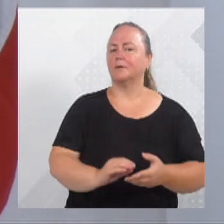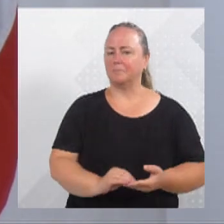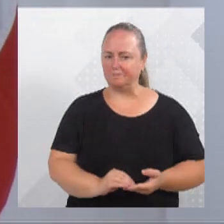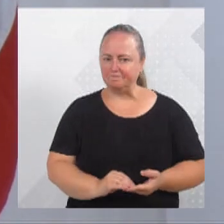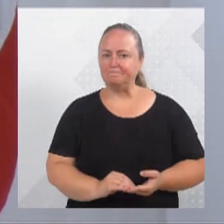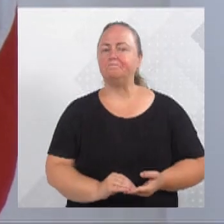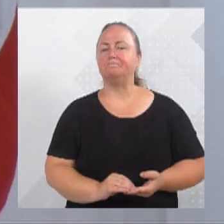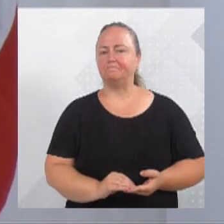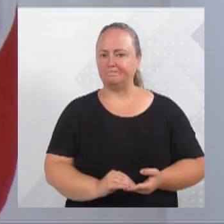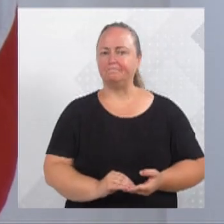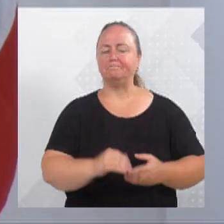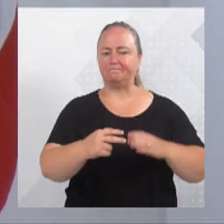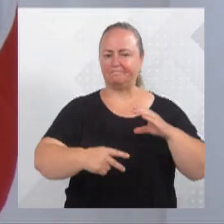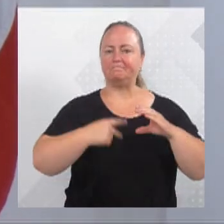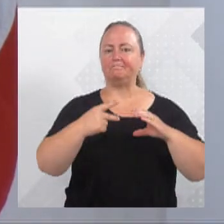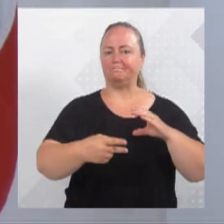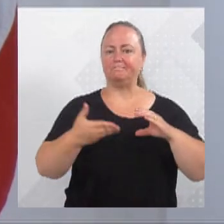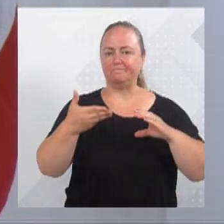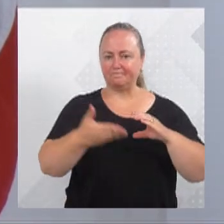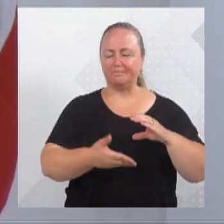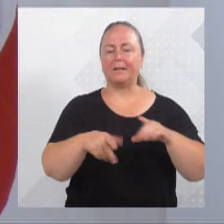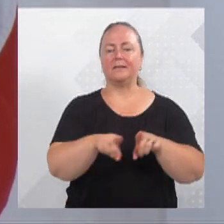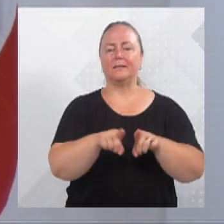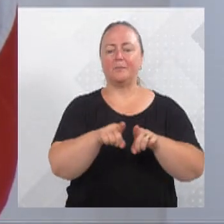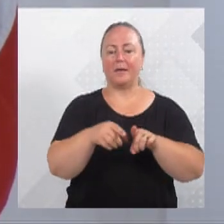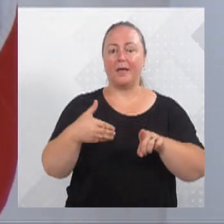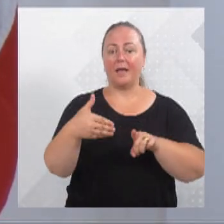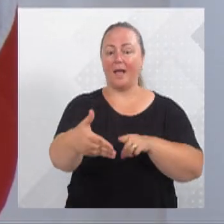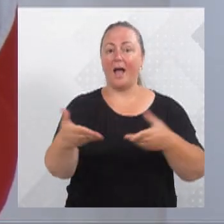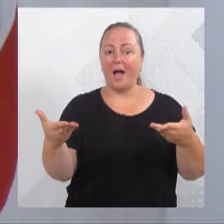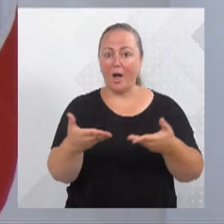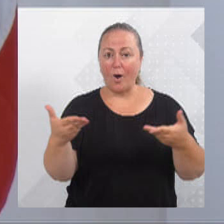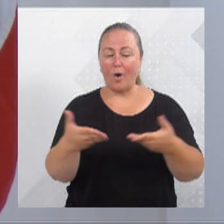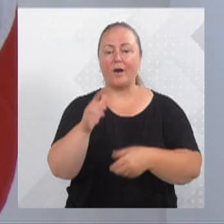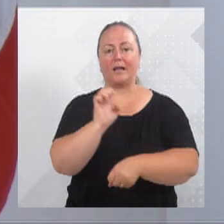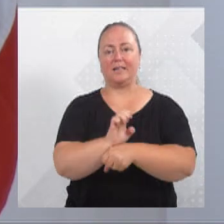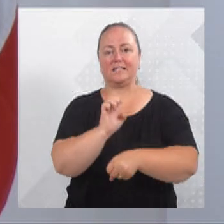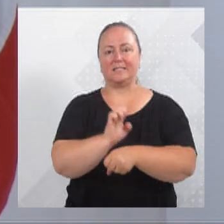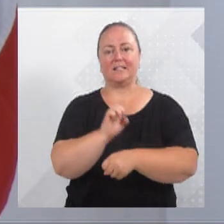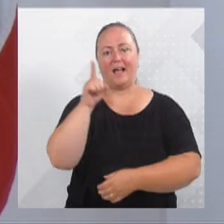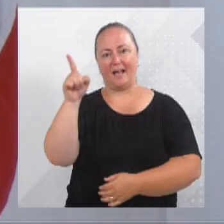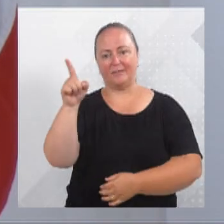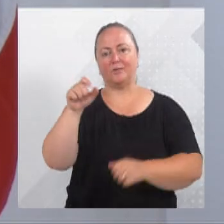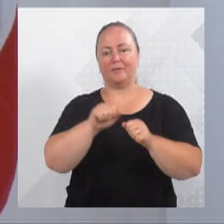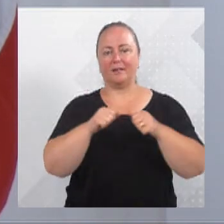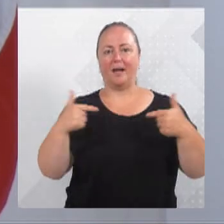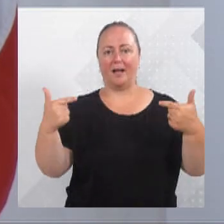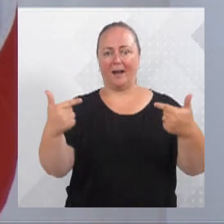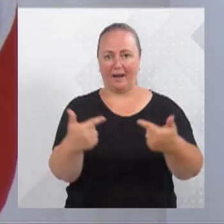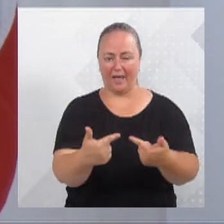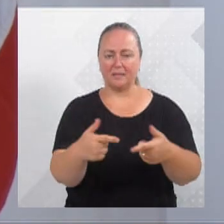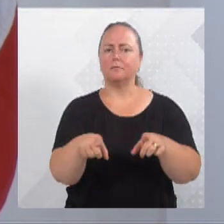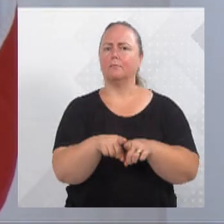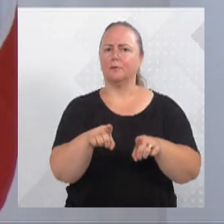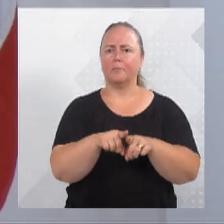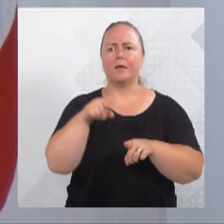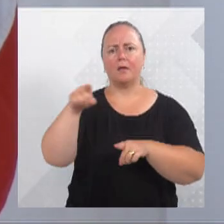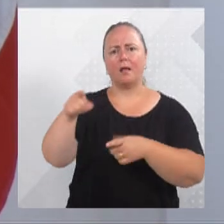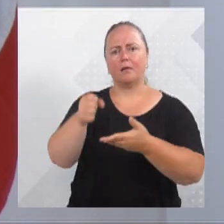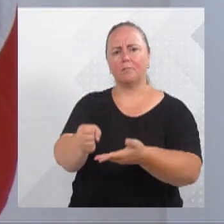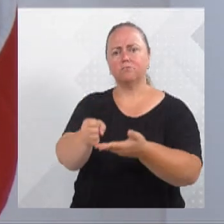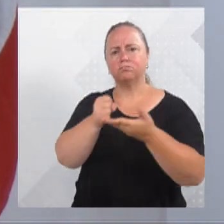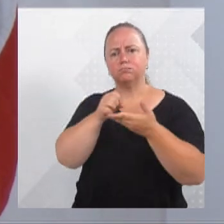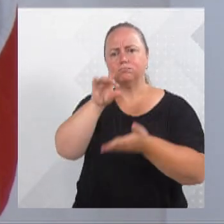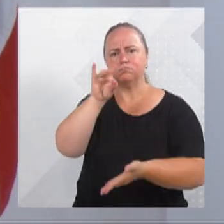do Legislativo Estadual, como deputado, hoje na mesa diretora da Assembleia Legislativa, e também tem sido um dos deputados que tem aportado